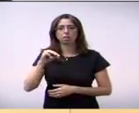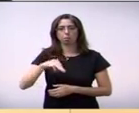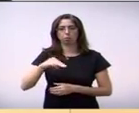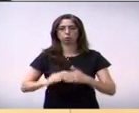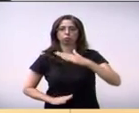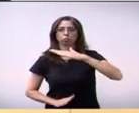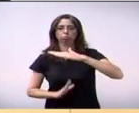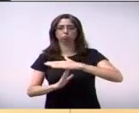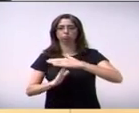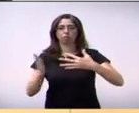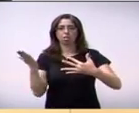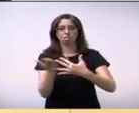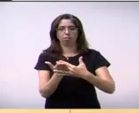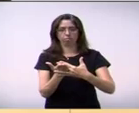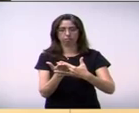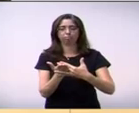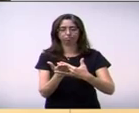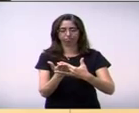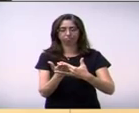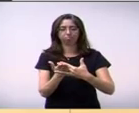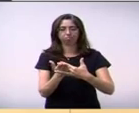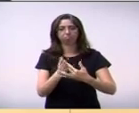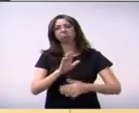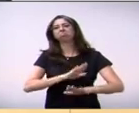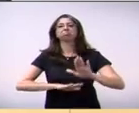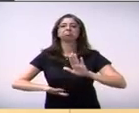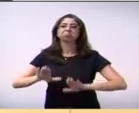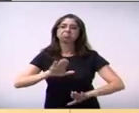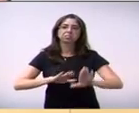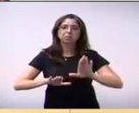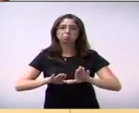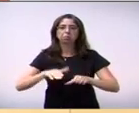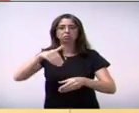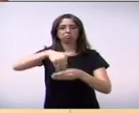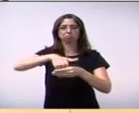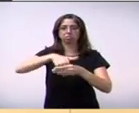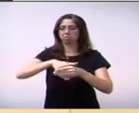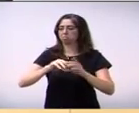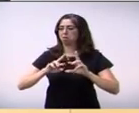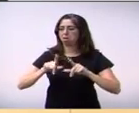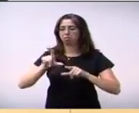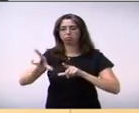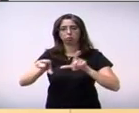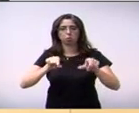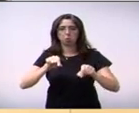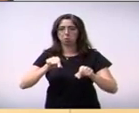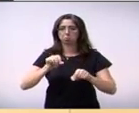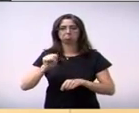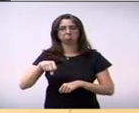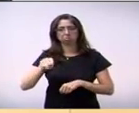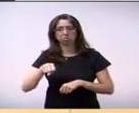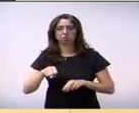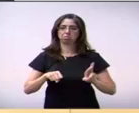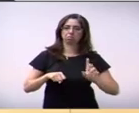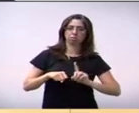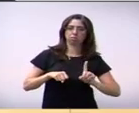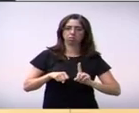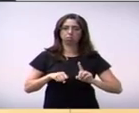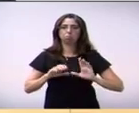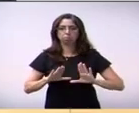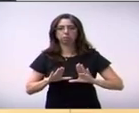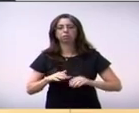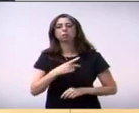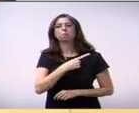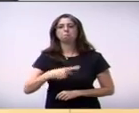suspender aí é por deliberação em votação os vereadores aceitam ou não agora a presidência pode